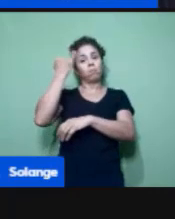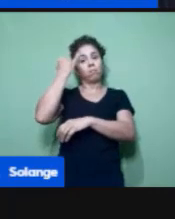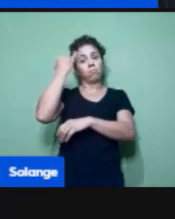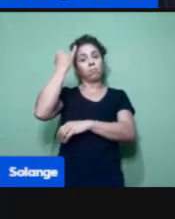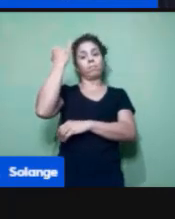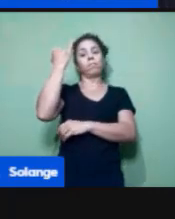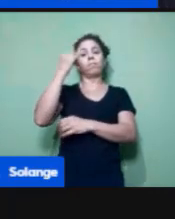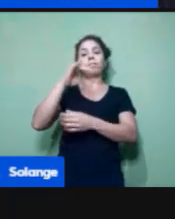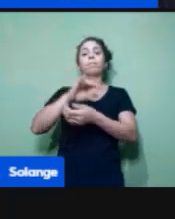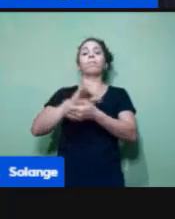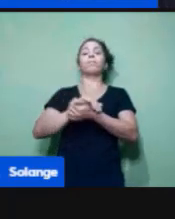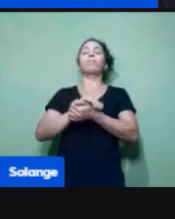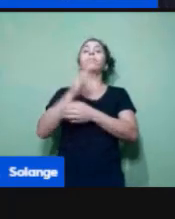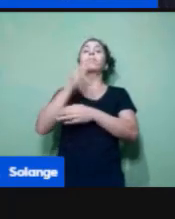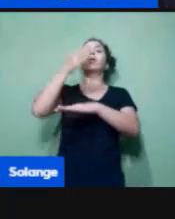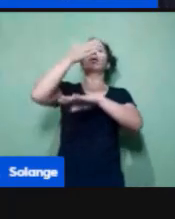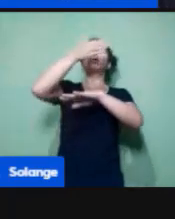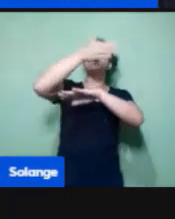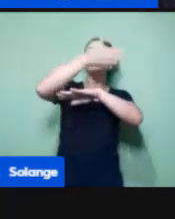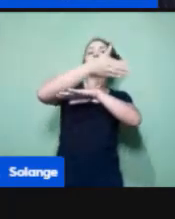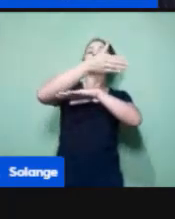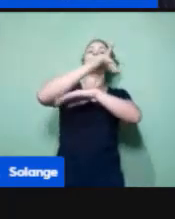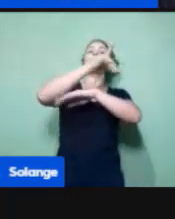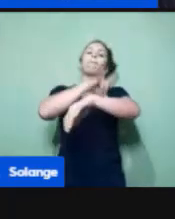né? Ir ao banheiro um de cada vez.